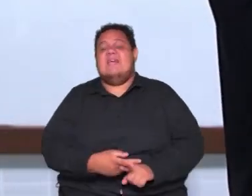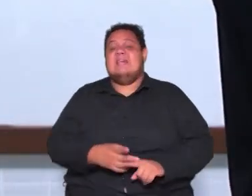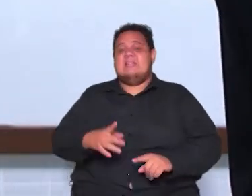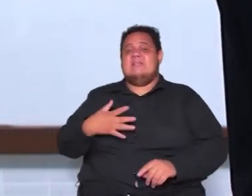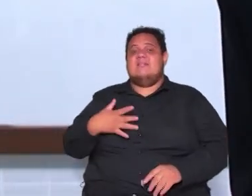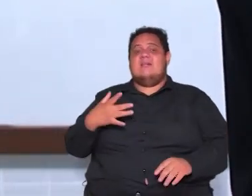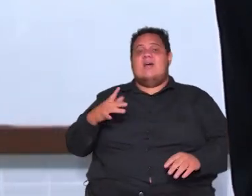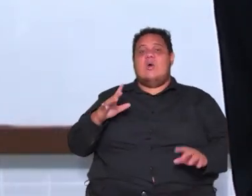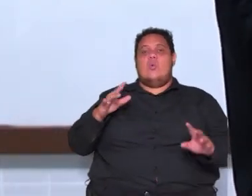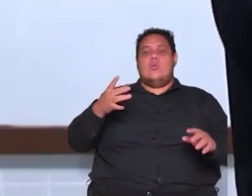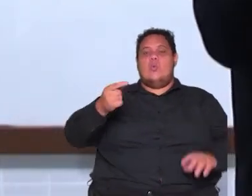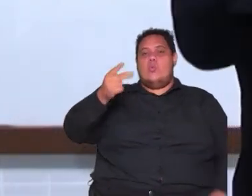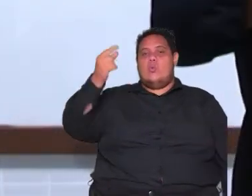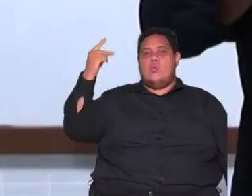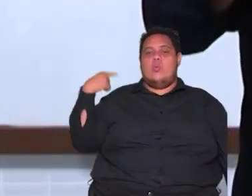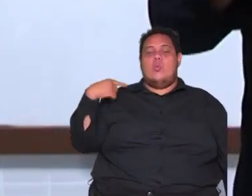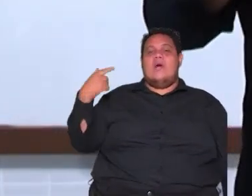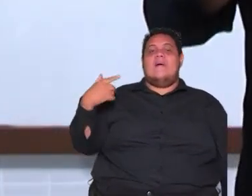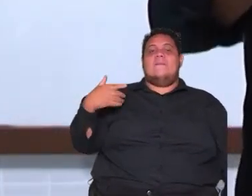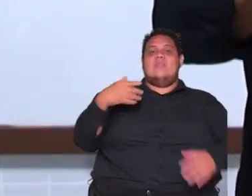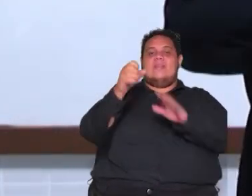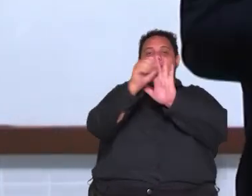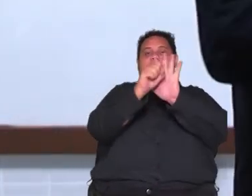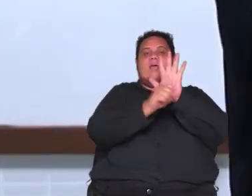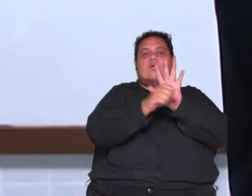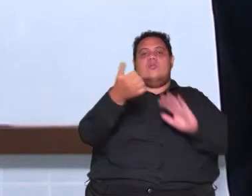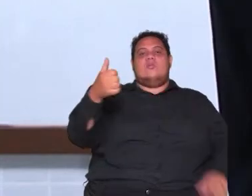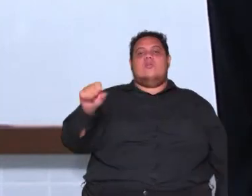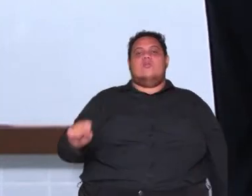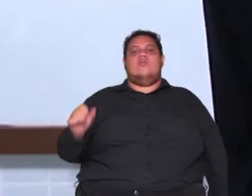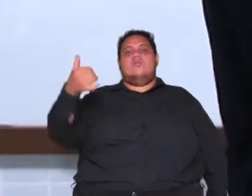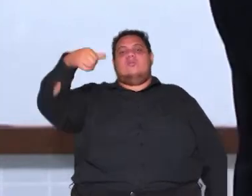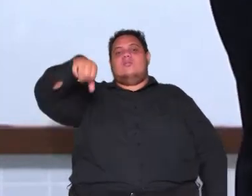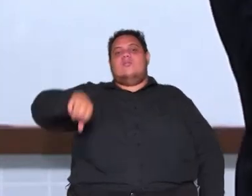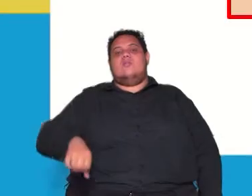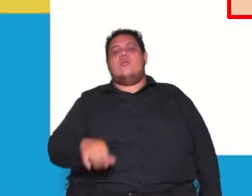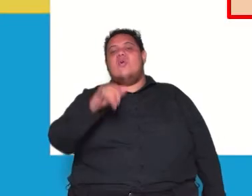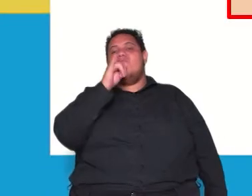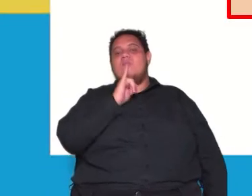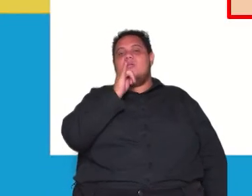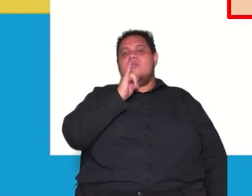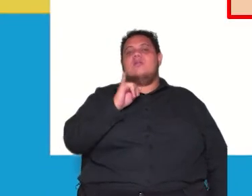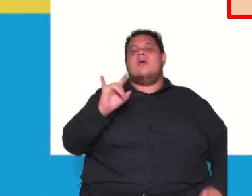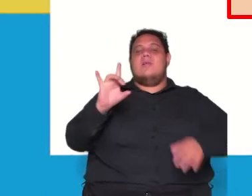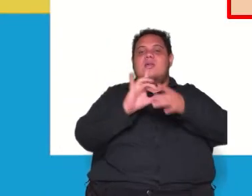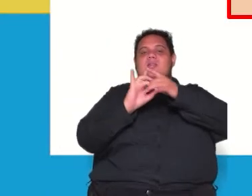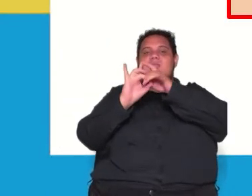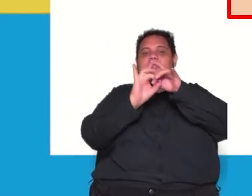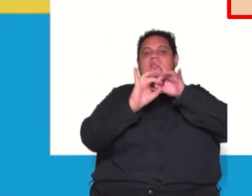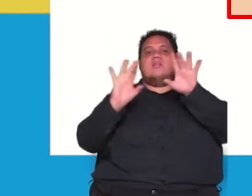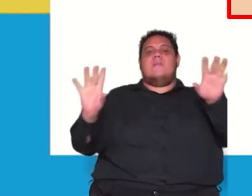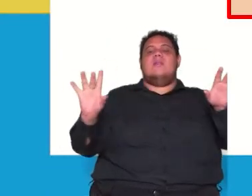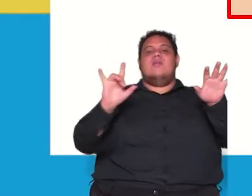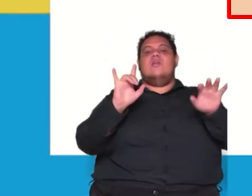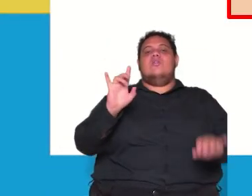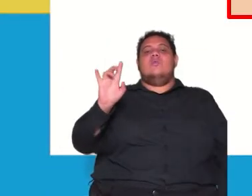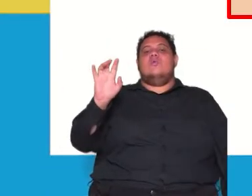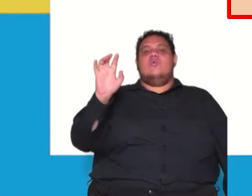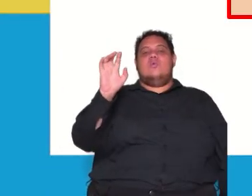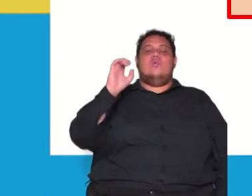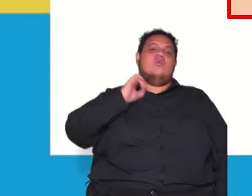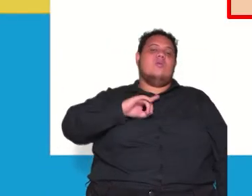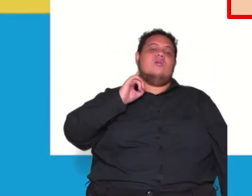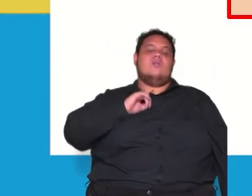o antigo regime ao longo do século 18 e 19 como por exemplo a independência dos Estados Unidos e a revolução francesa